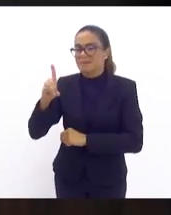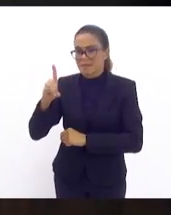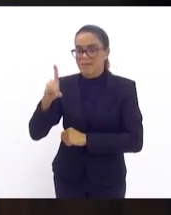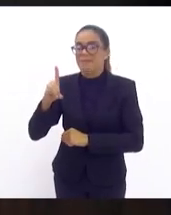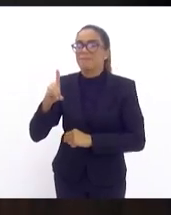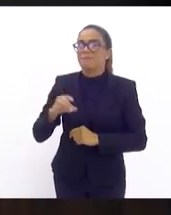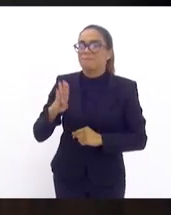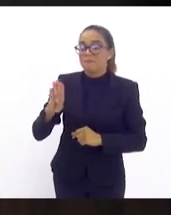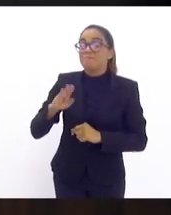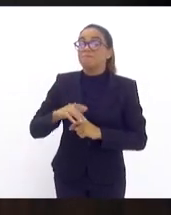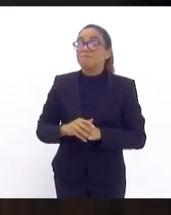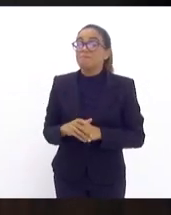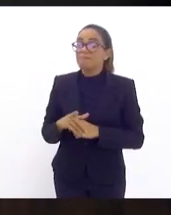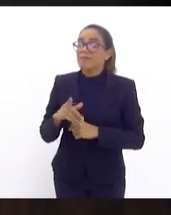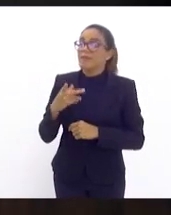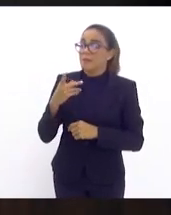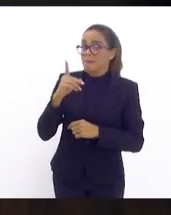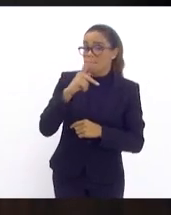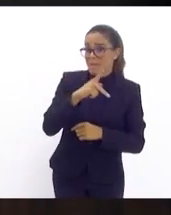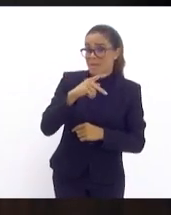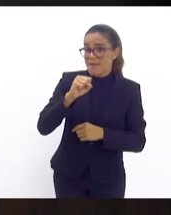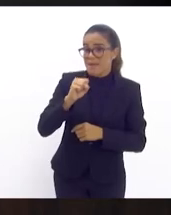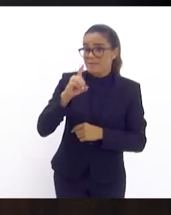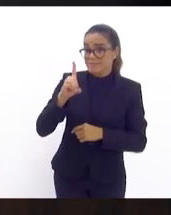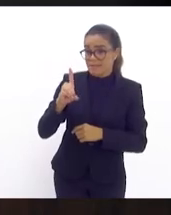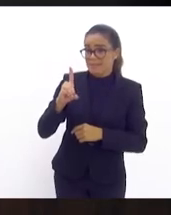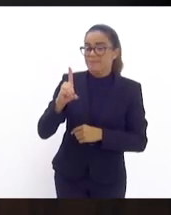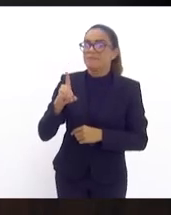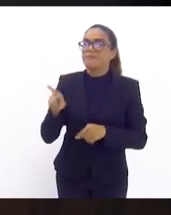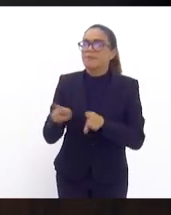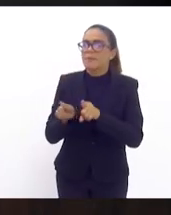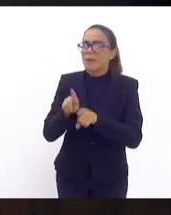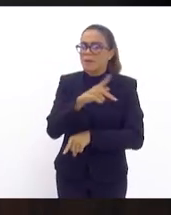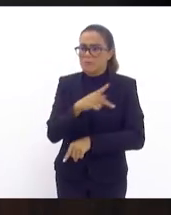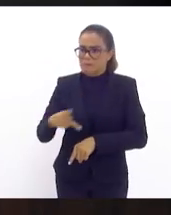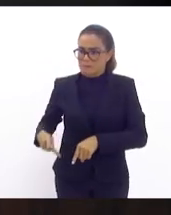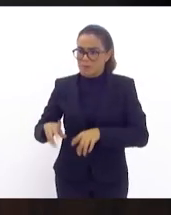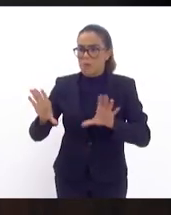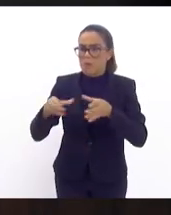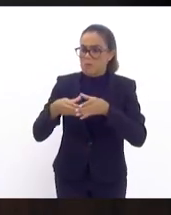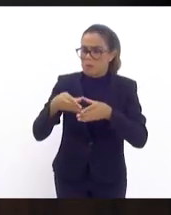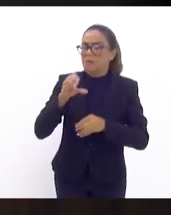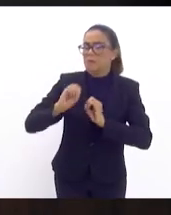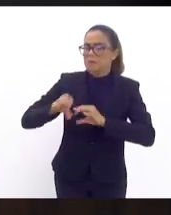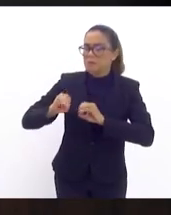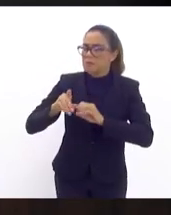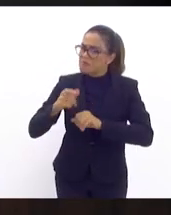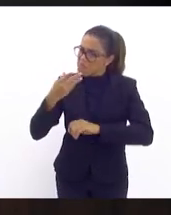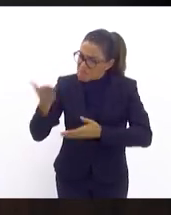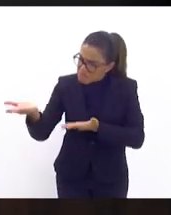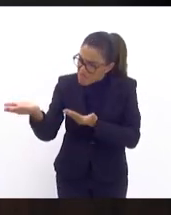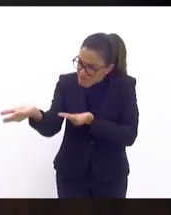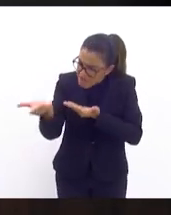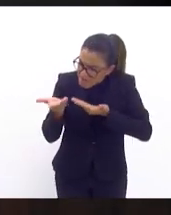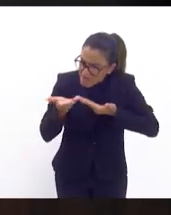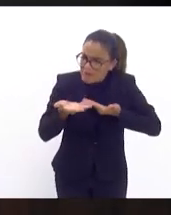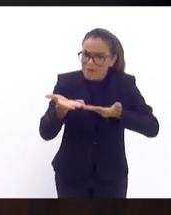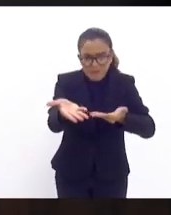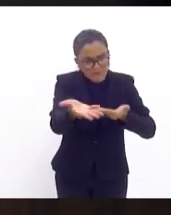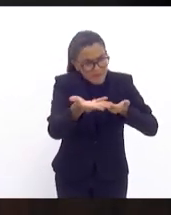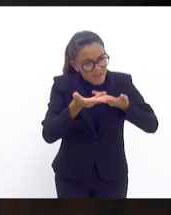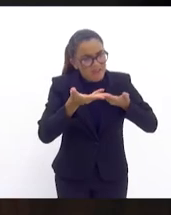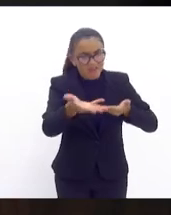solicitar através da bancada do PSD ao presidente da comissão de educação que venha realizar uma audiência pública convidando a